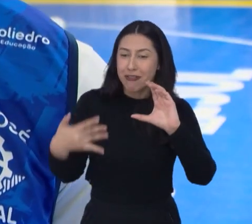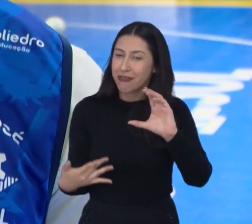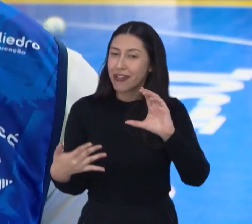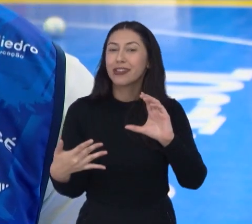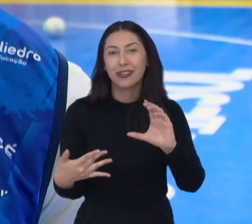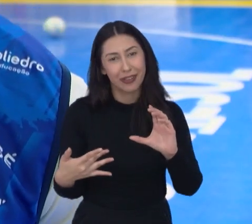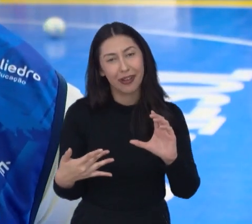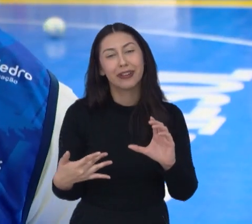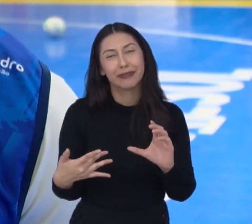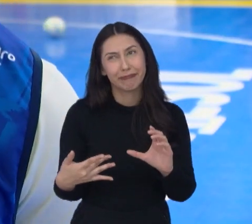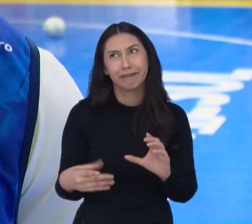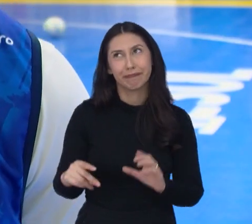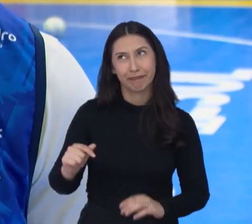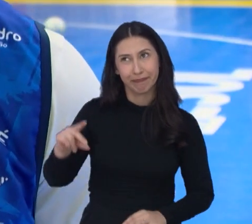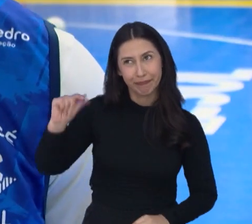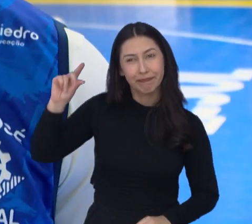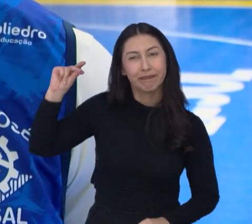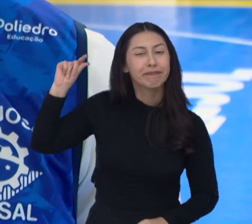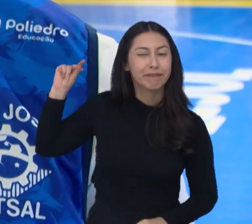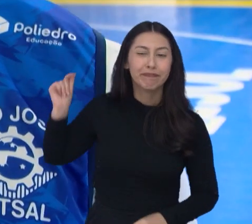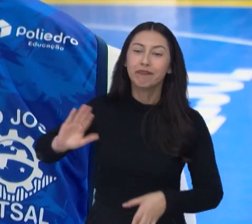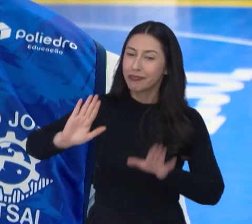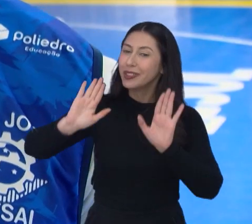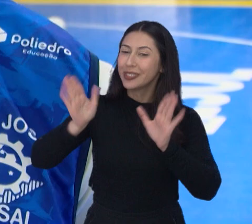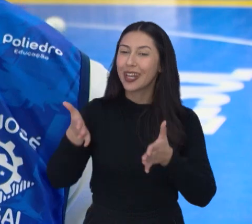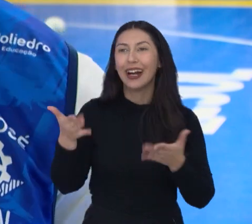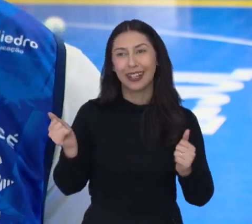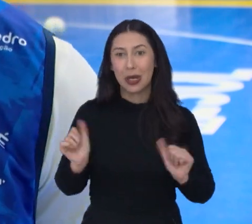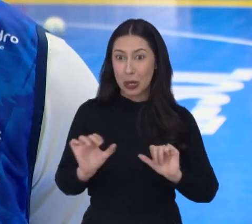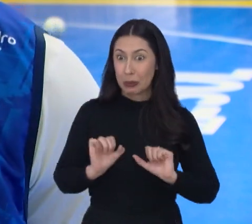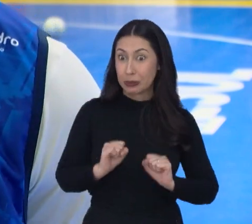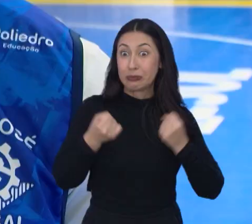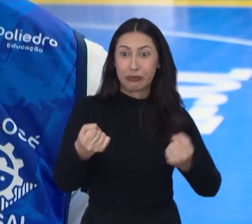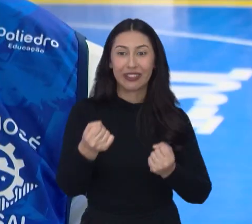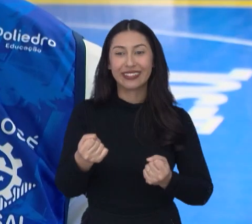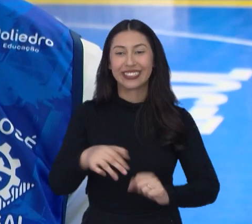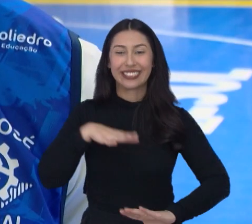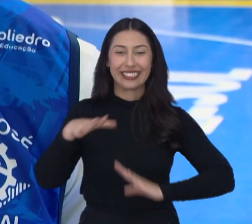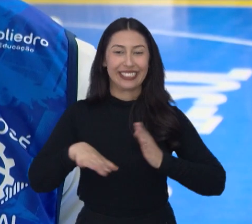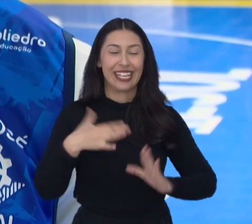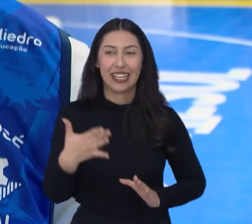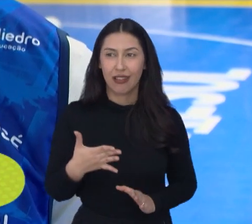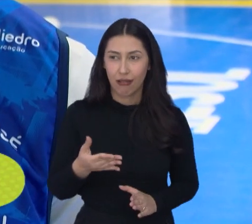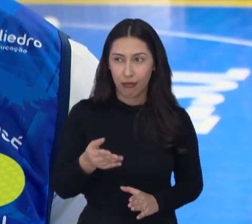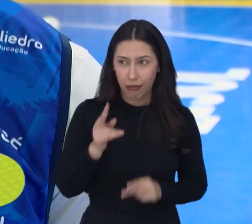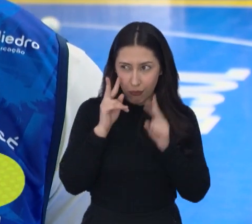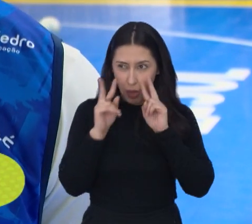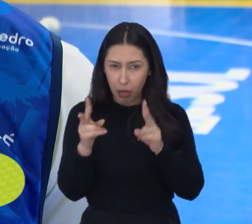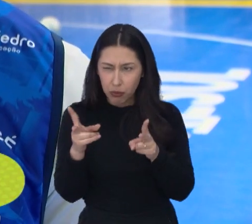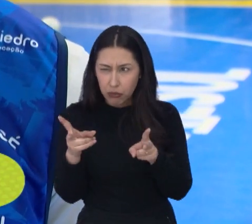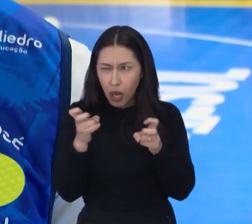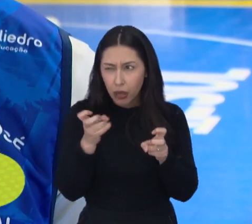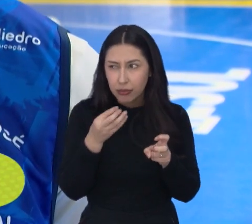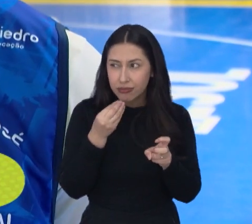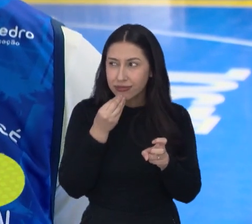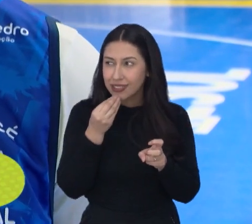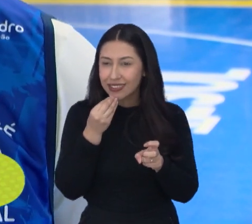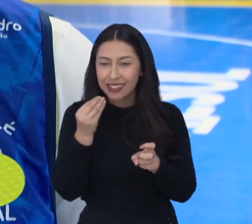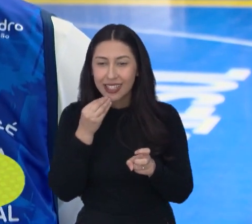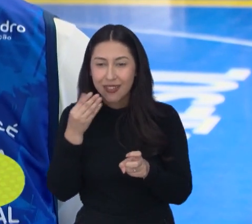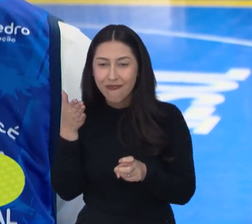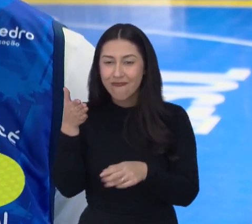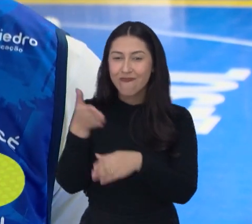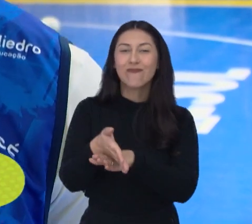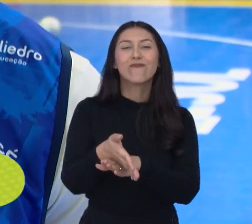desde a base, faço, isso loucura, né, que muitos falam. Quando eu vejo que tem espaço, eu puder ajudar a minha equipe,